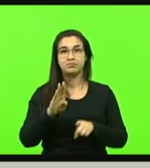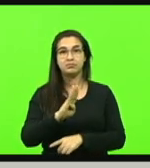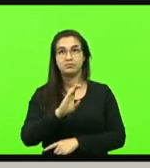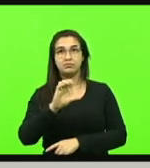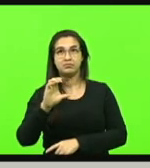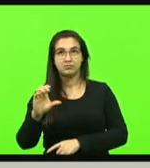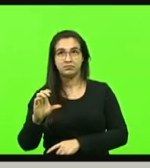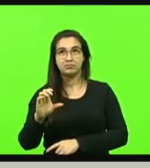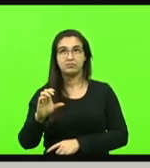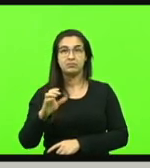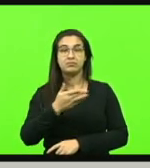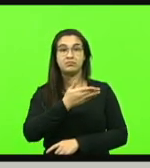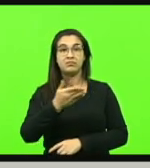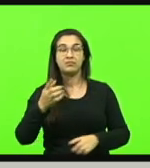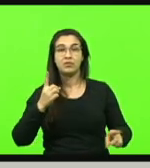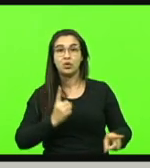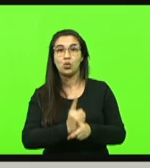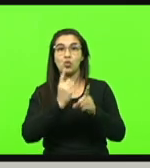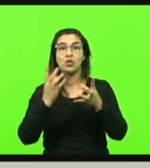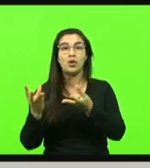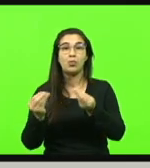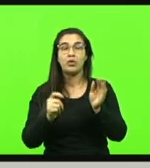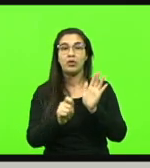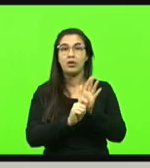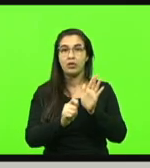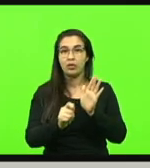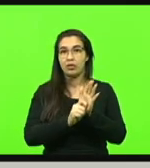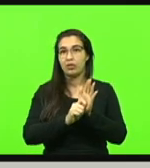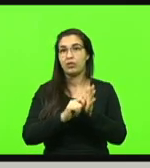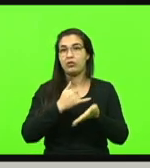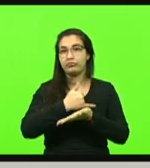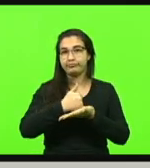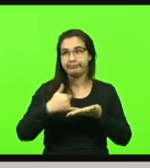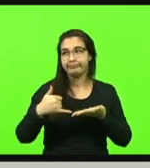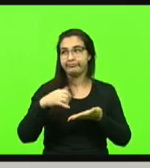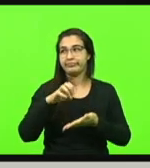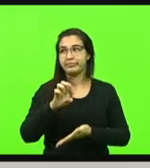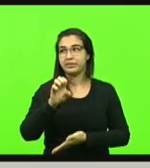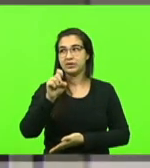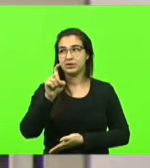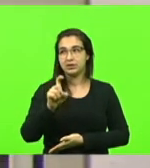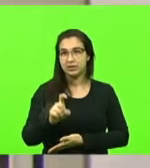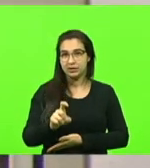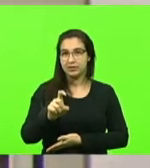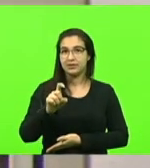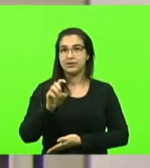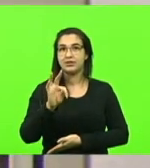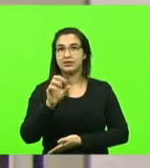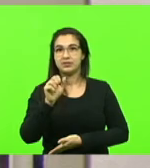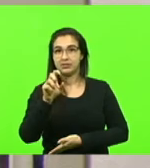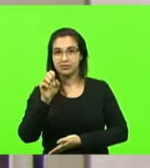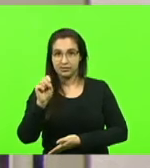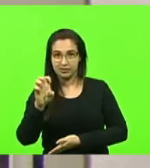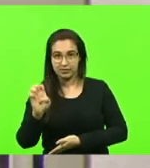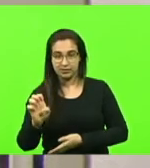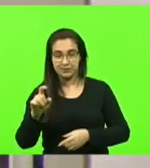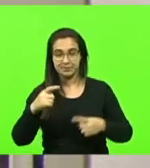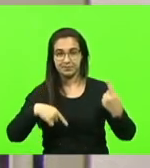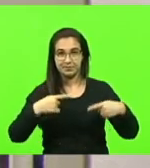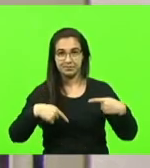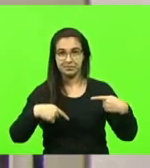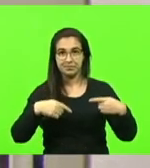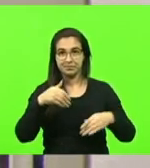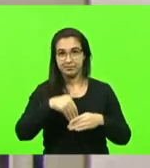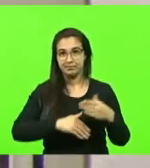maior operação de exas e da história do Brasil. Em discussão. Não havendo quem queira discutir, em votação. Deputados que aprovam, permaneça como se encontra.